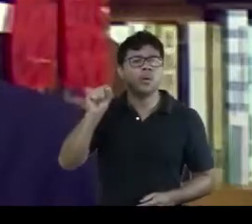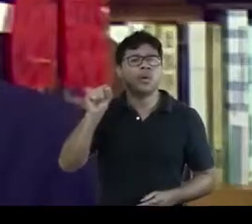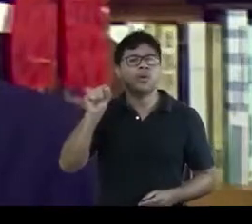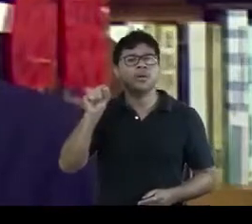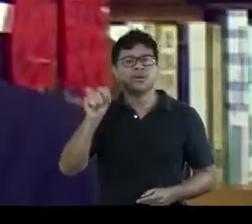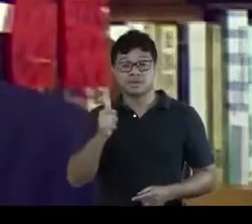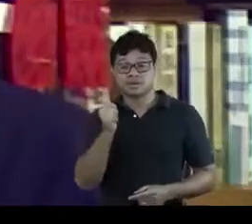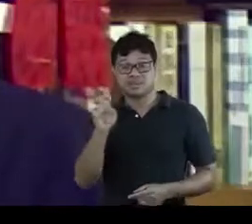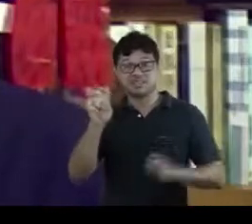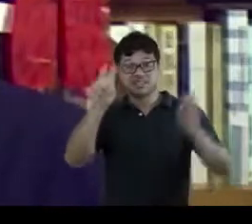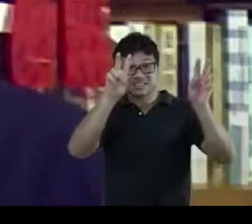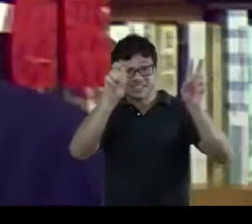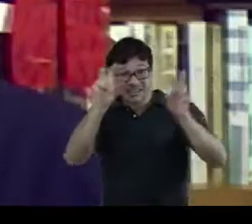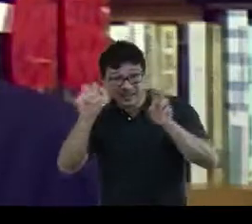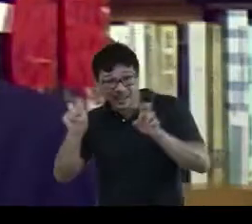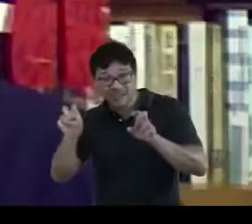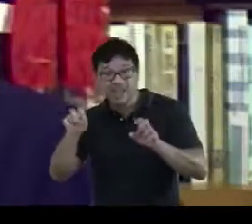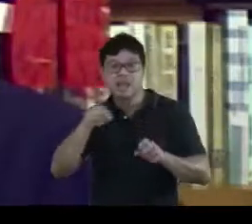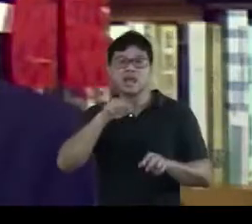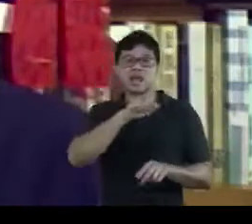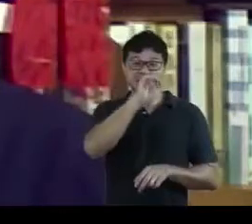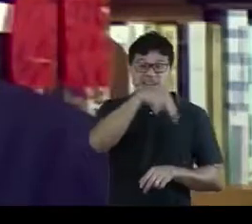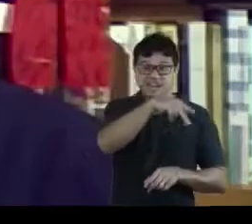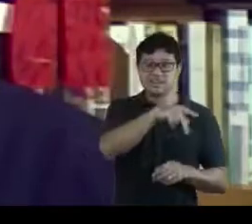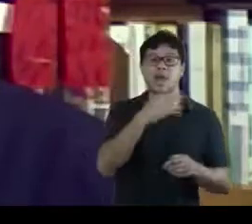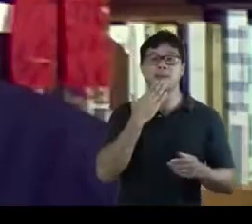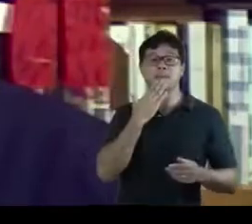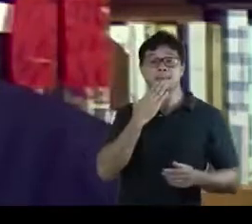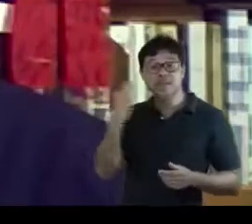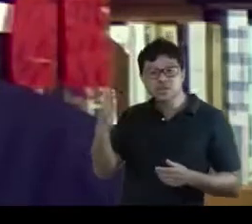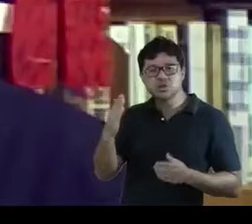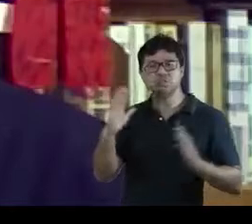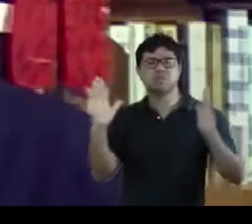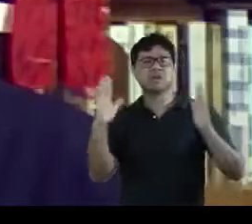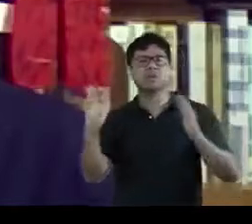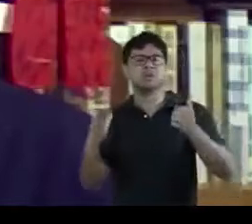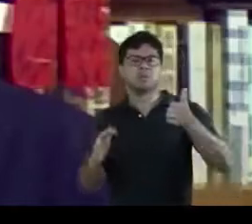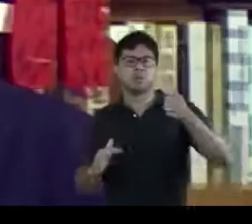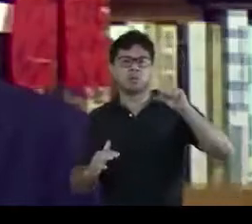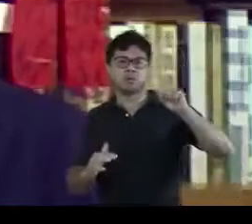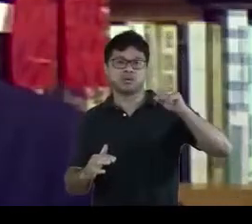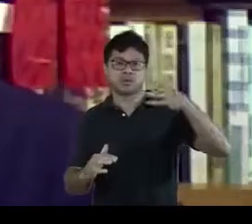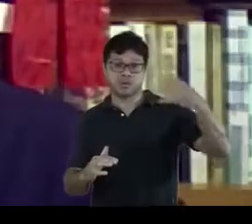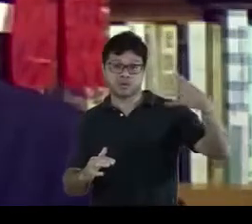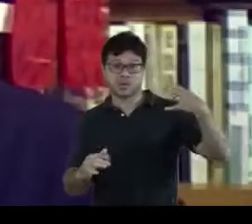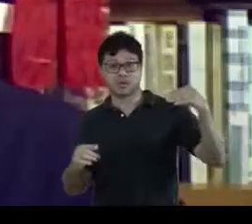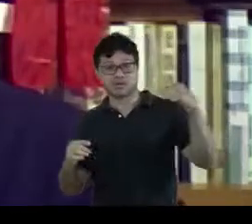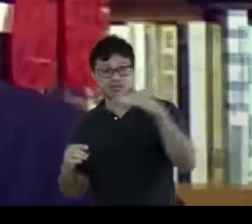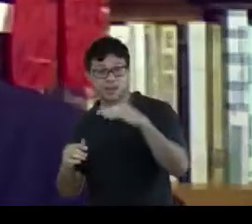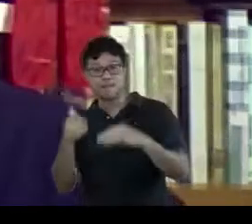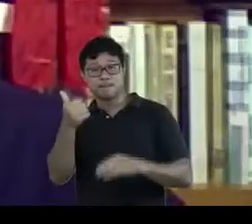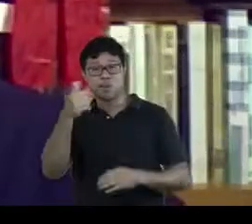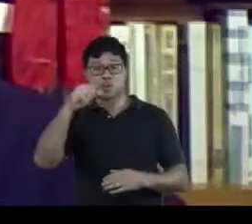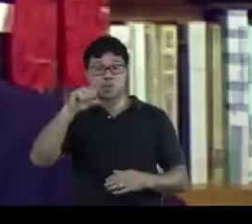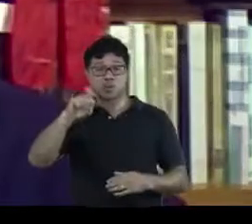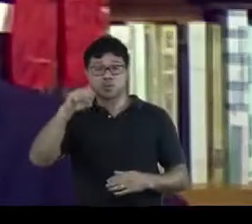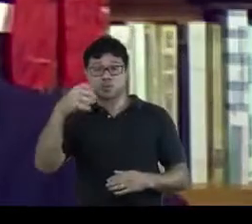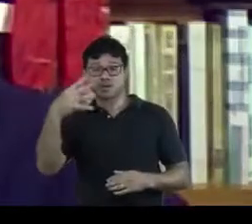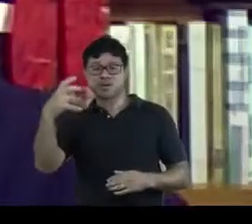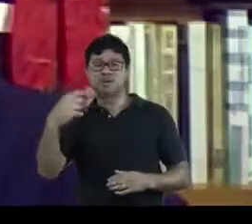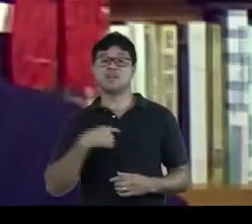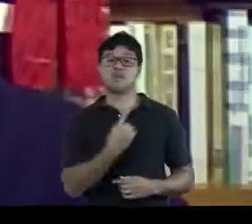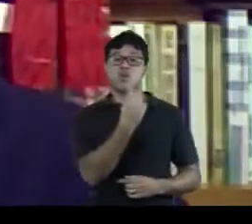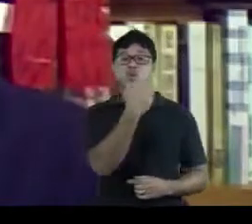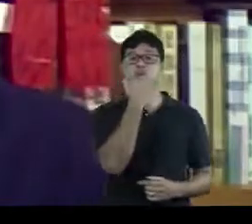15 títulos editados por Desiré do Jardin no período de 1944 a 1949, apenas um foi publicado em